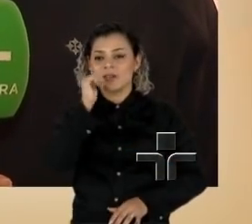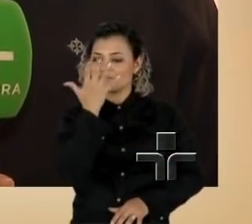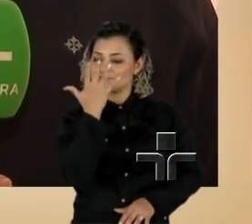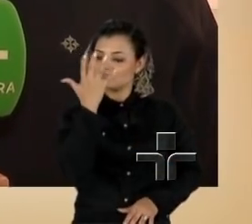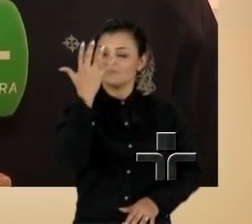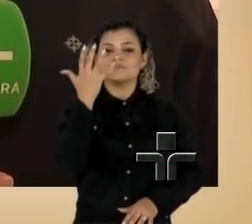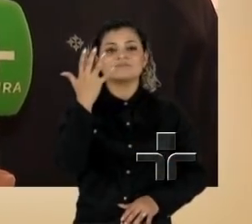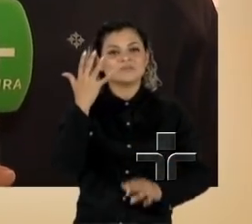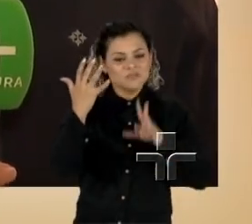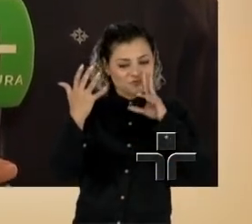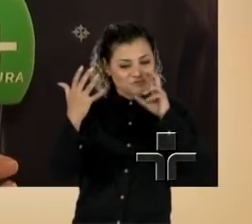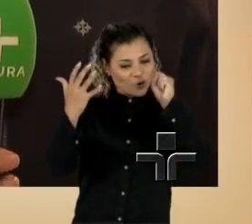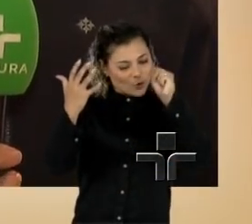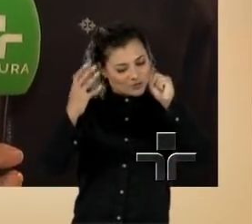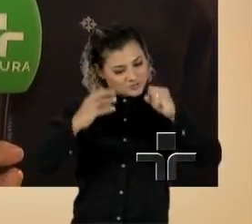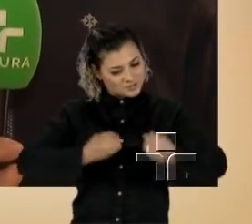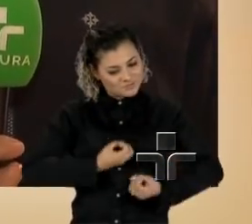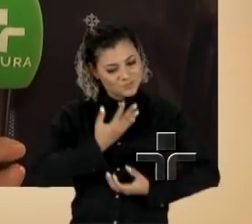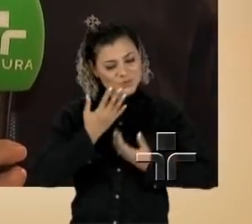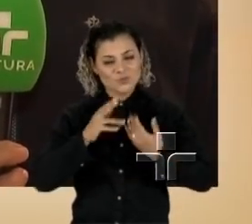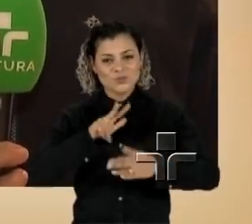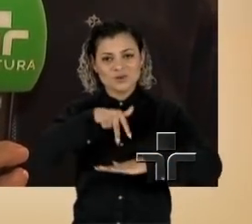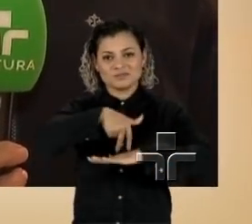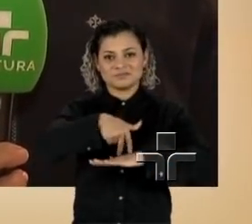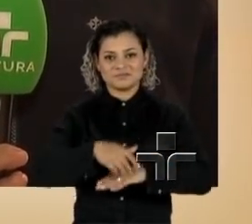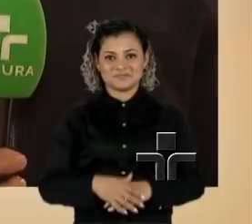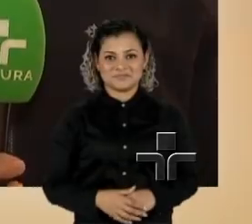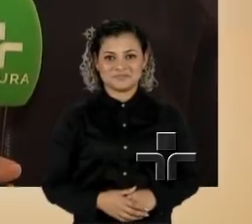Força e Renascimento. Boa tarde, Cadu.